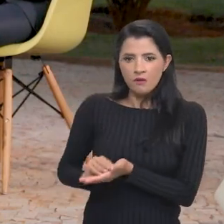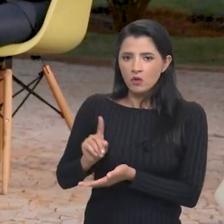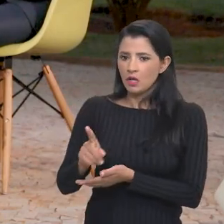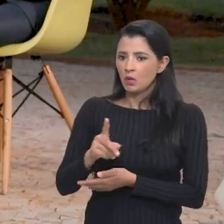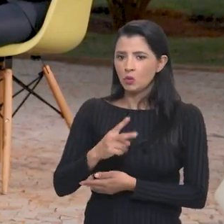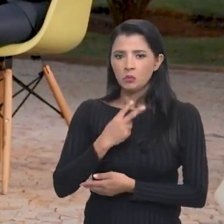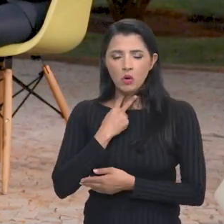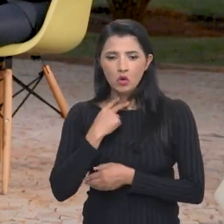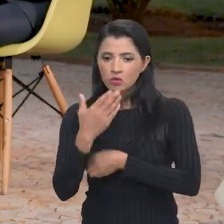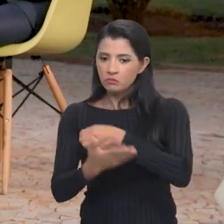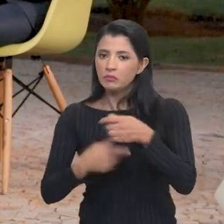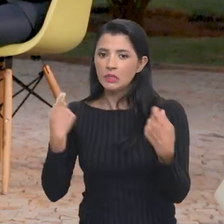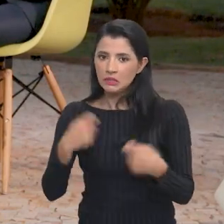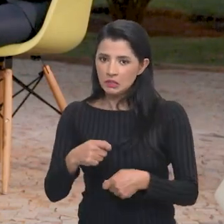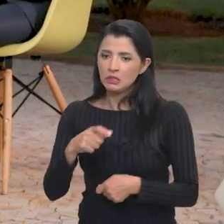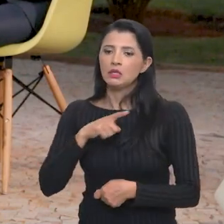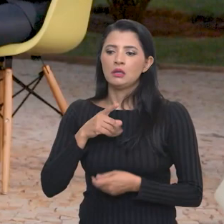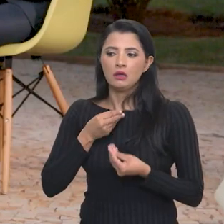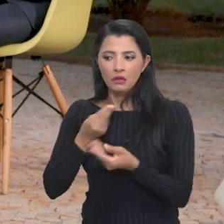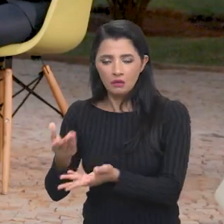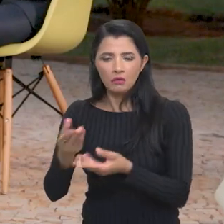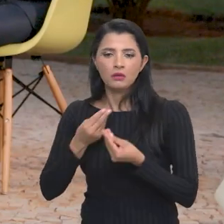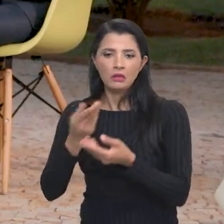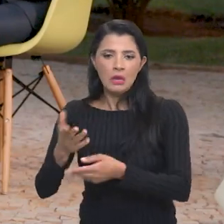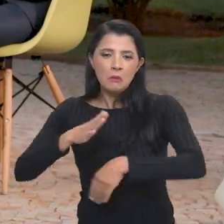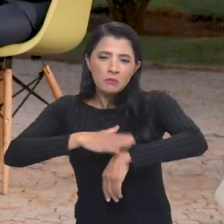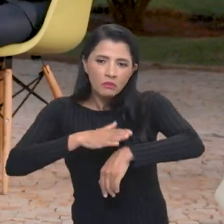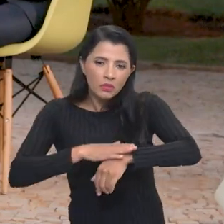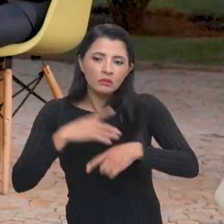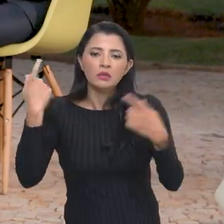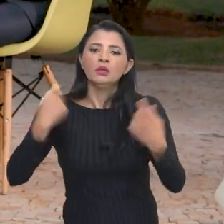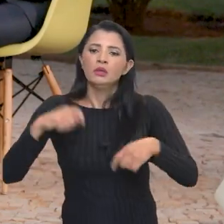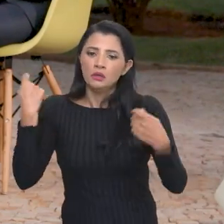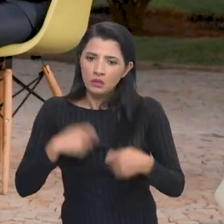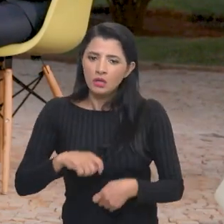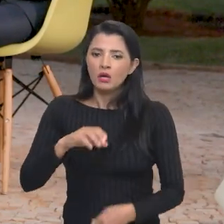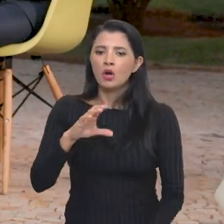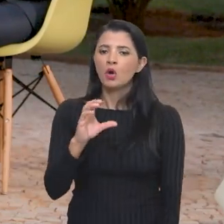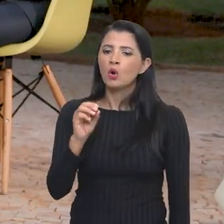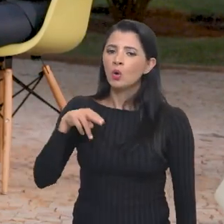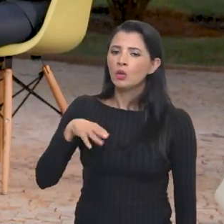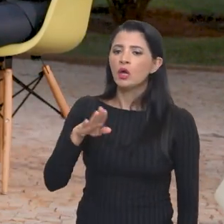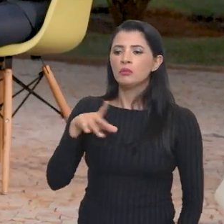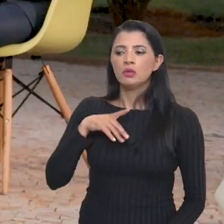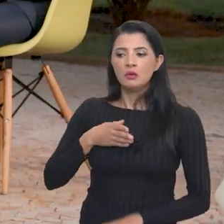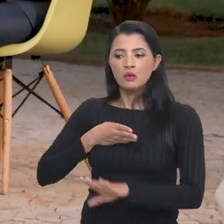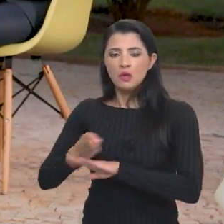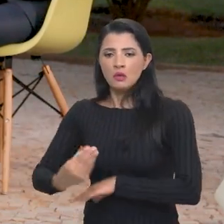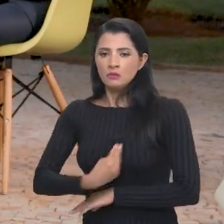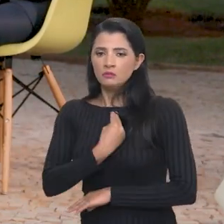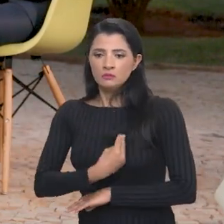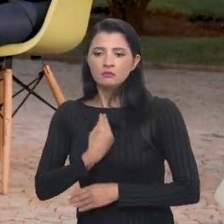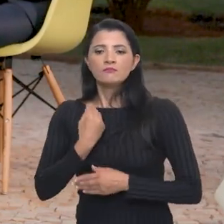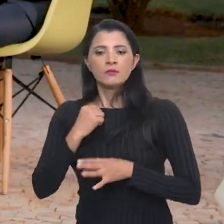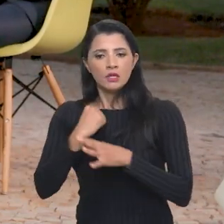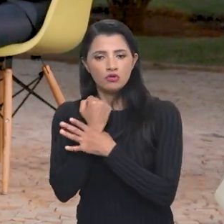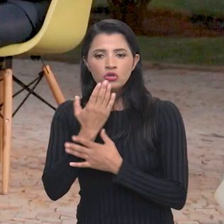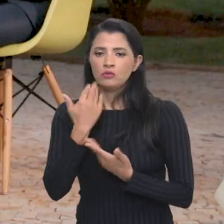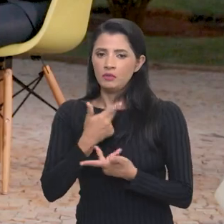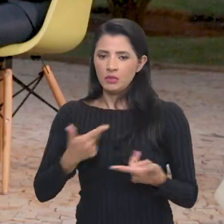Não deixar faltar o básico. Então, em horas, quando há essa necessidade, a Conab já está presente